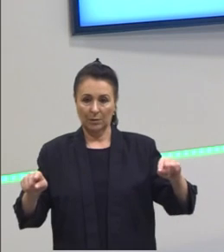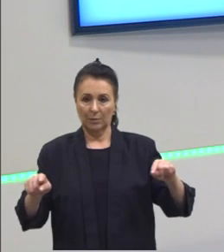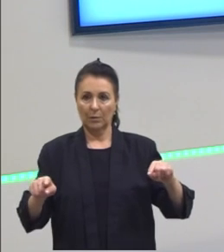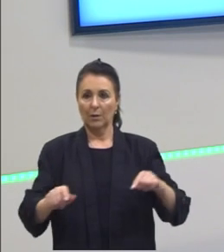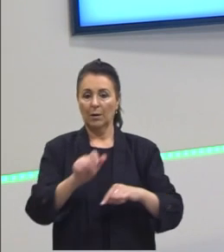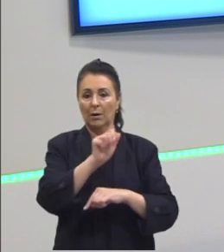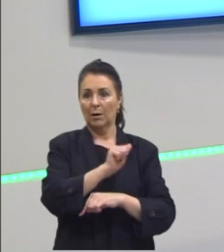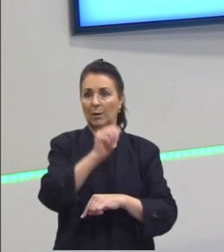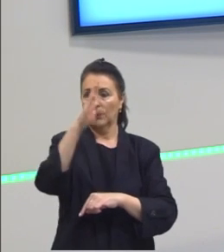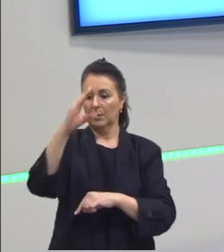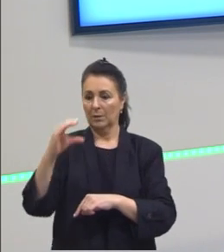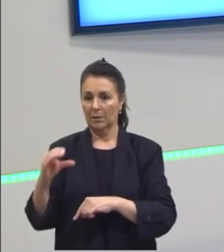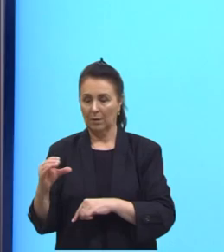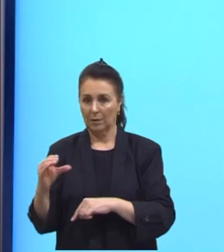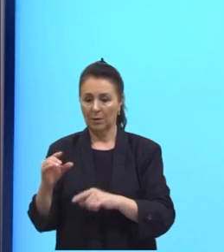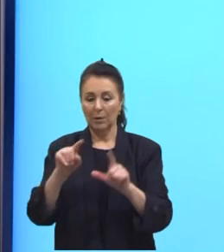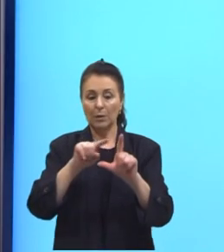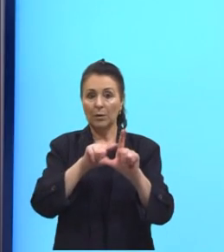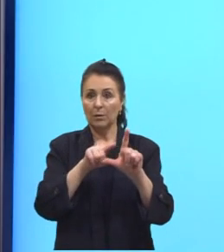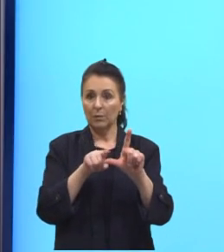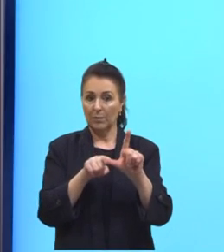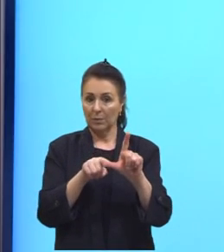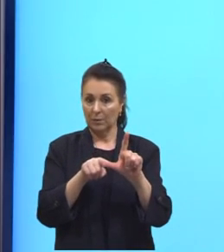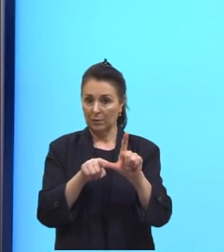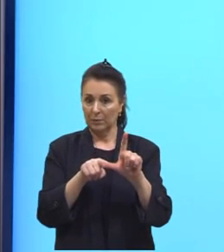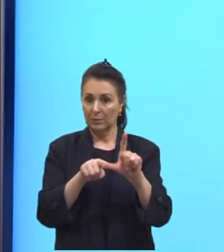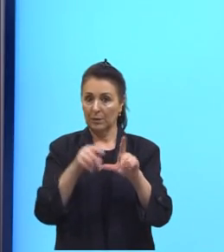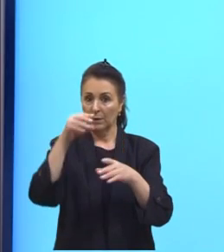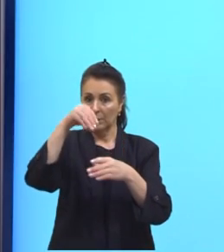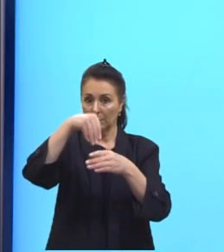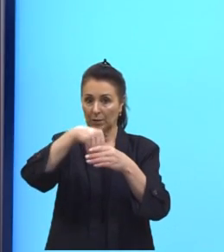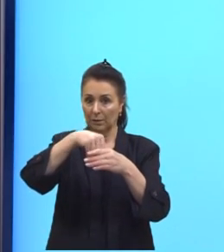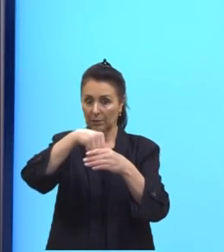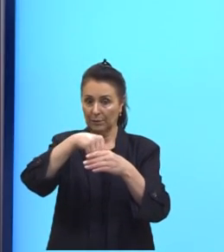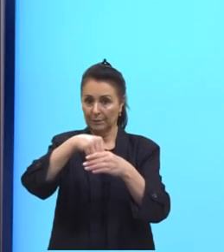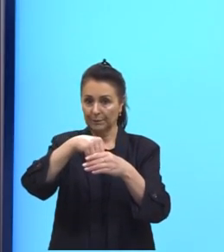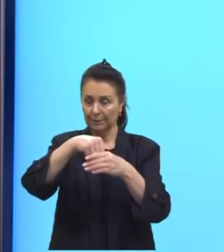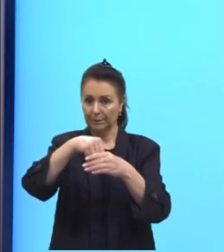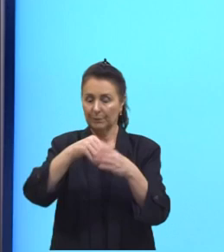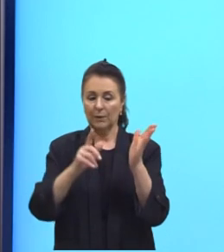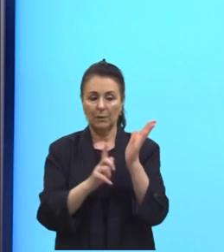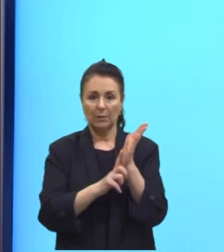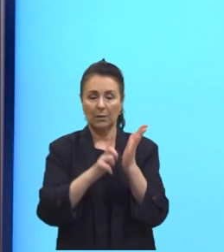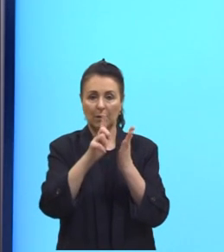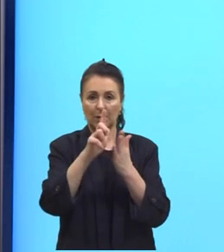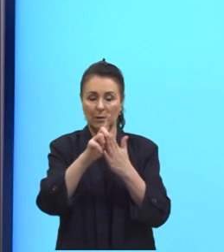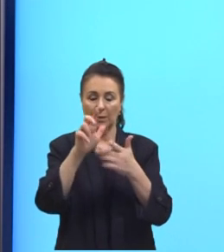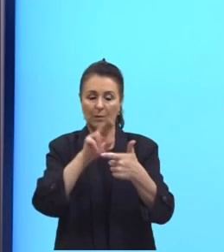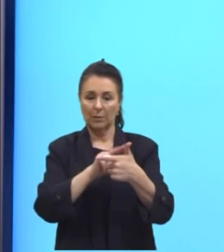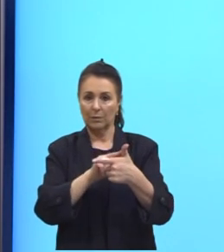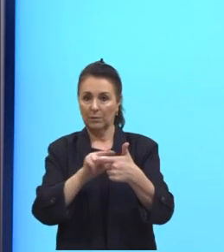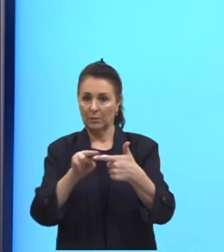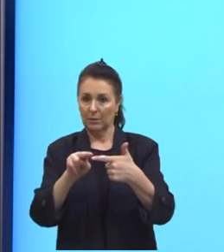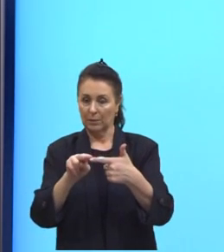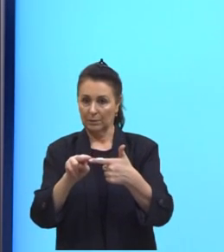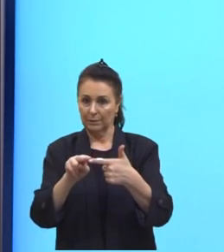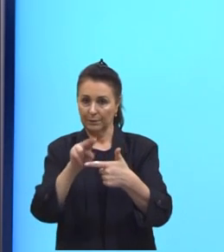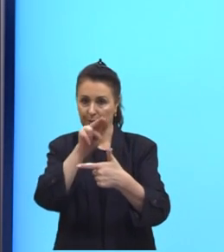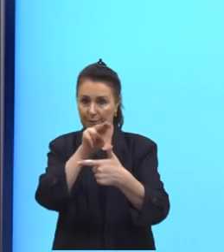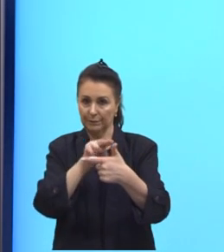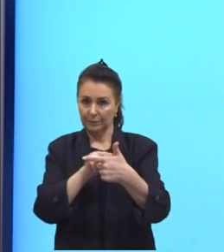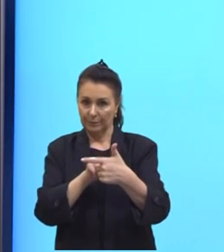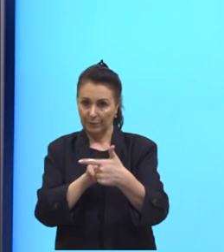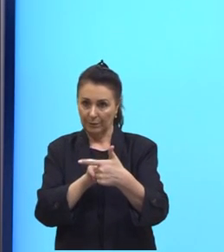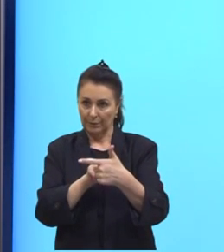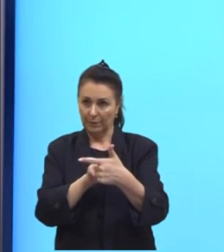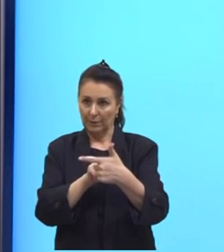e os ângulos internos também marcados então nós determinamos na lei dos senos que a medida do